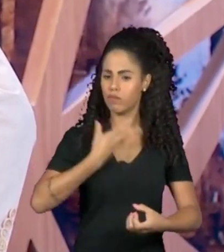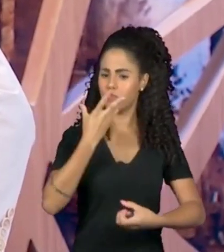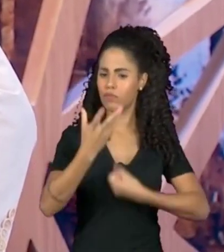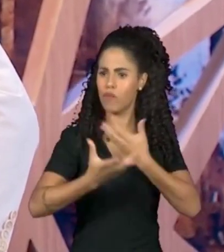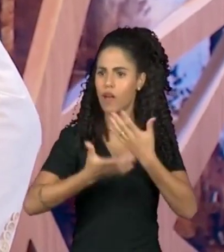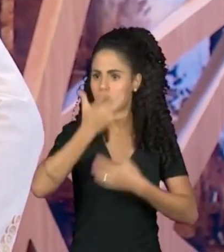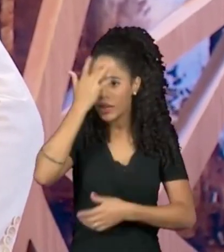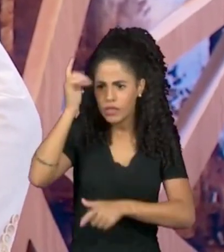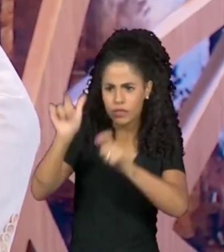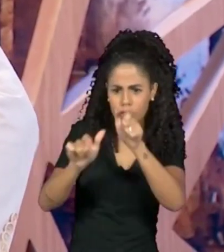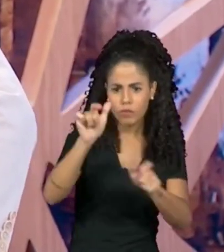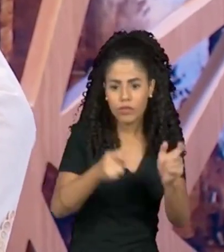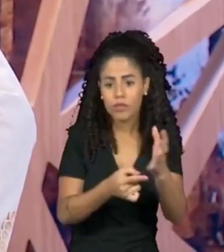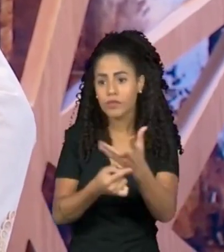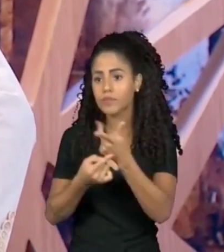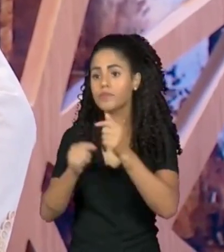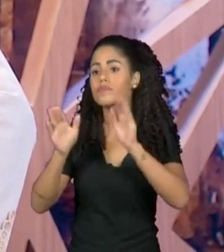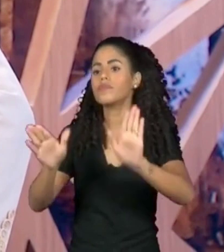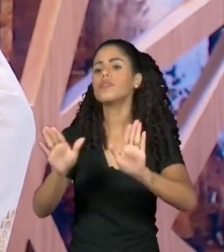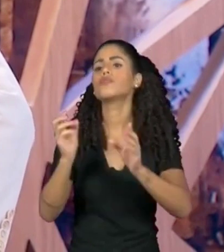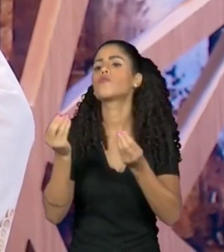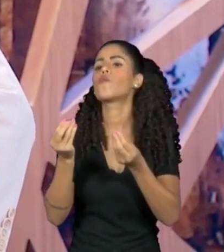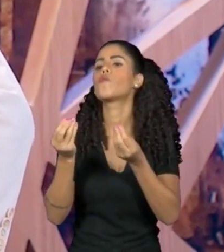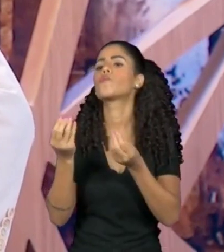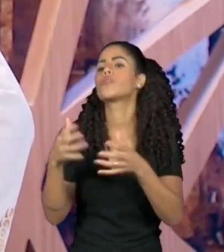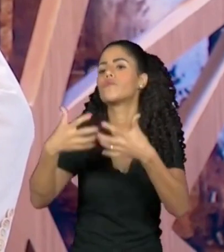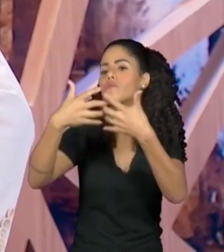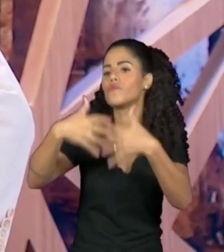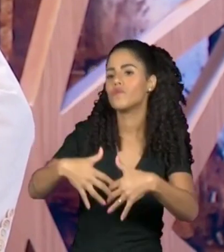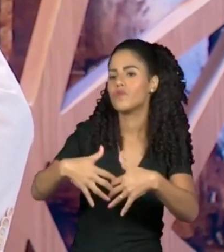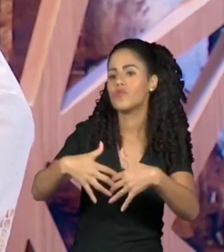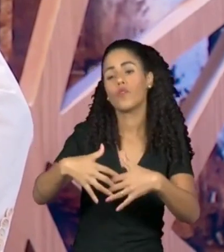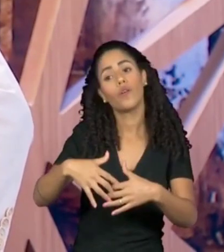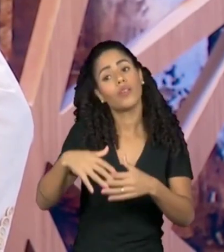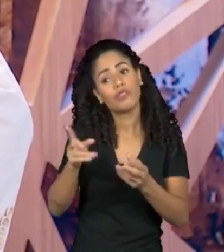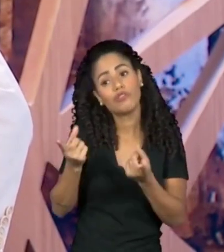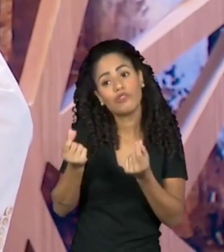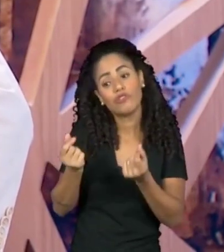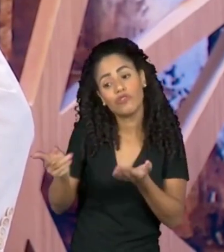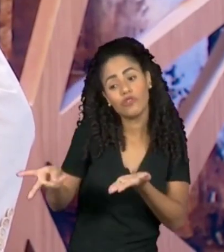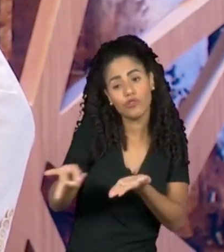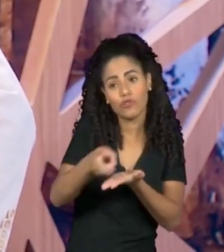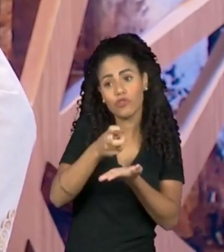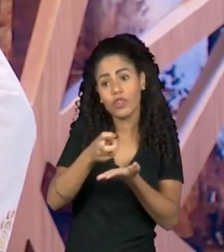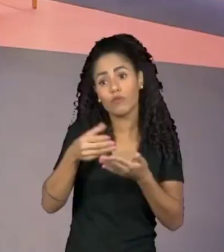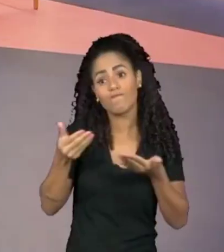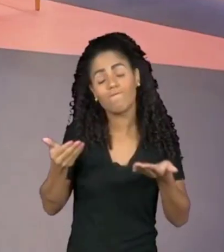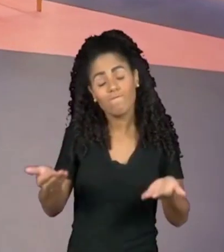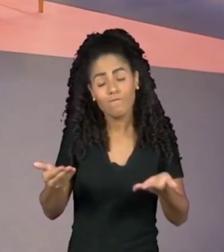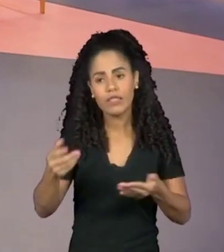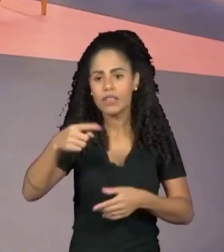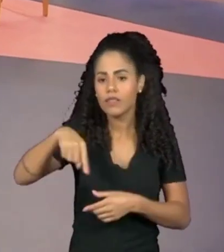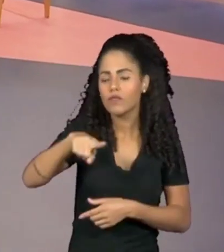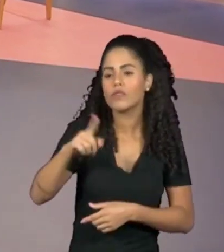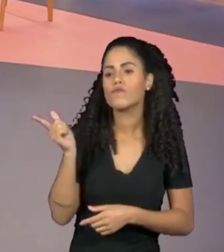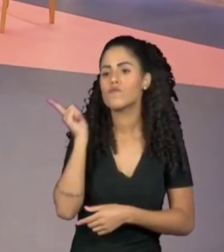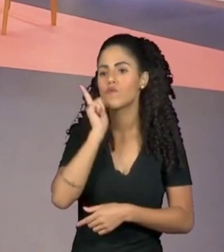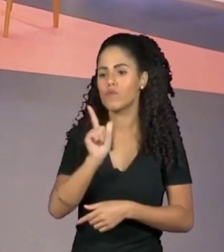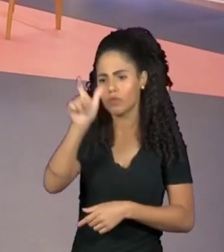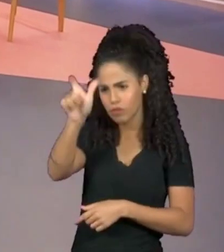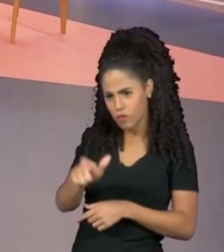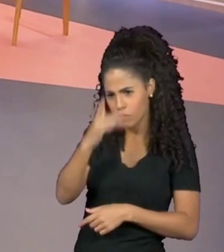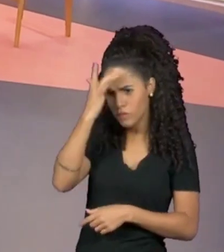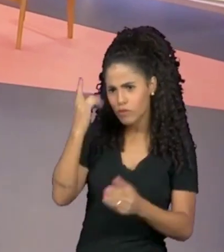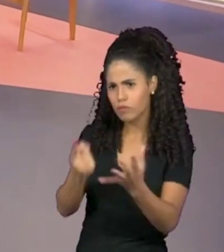artistas, mas o sistema da arte, ele é feito por dinheiros. E essa é a questão. Então, e pra você ser um